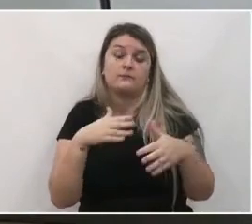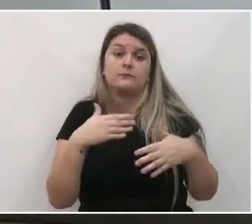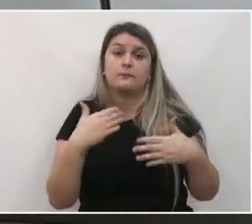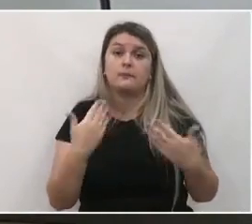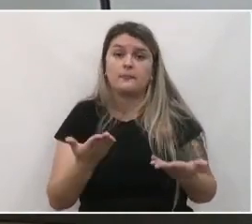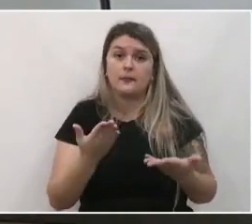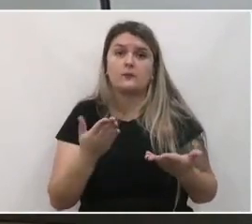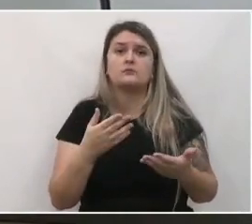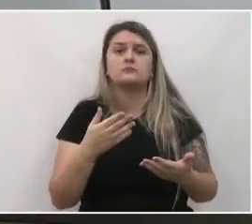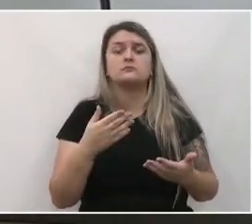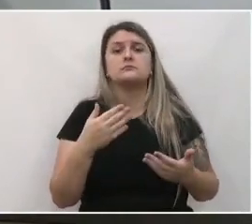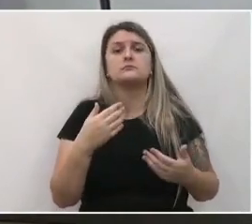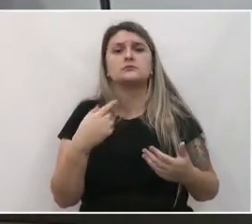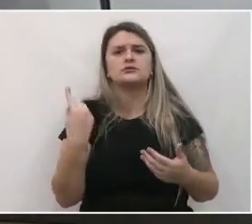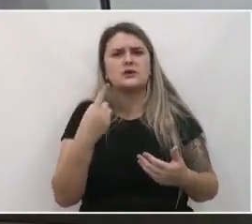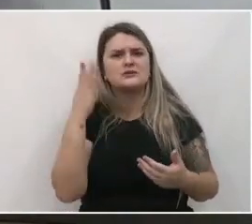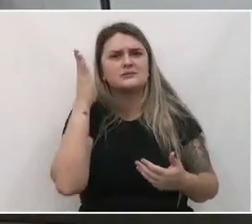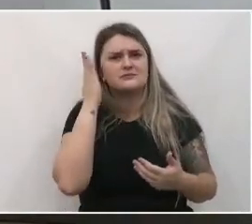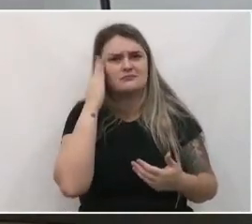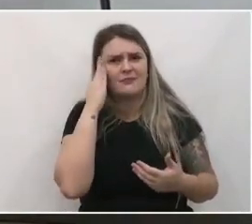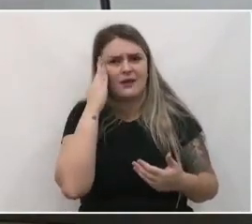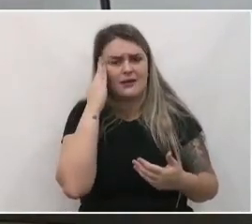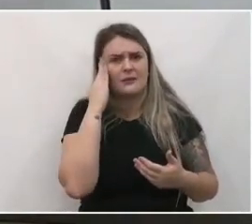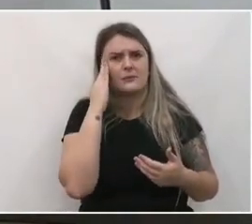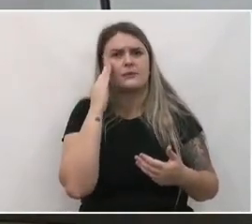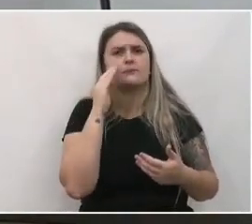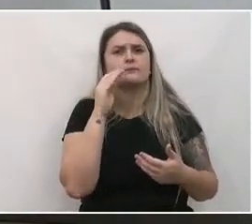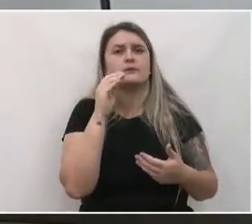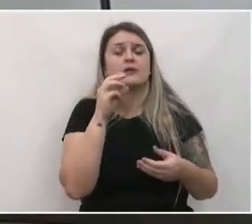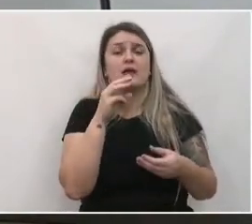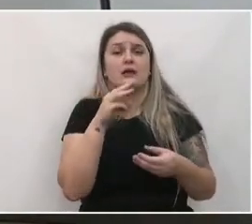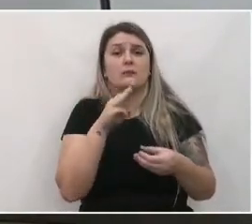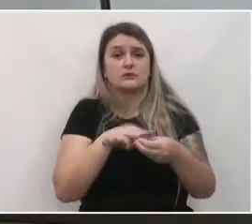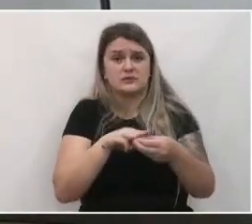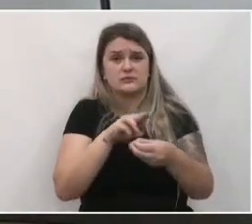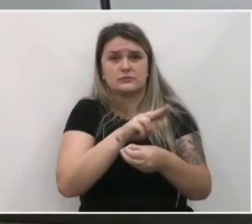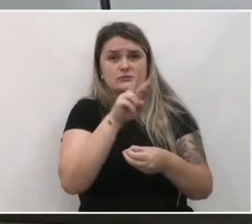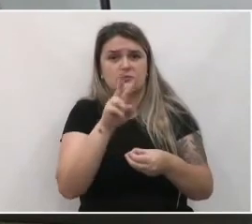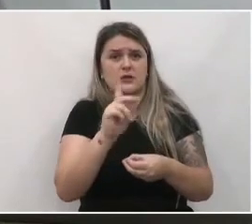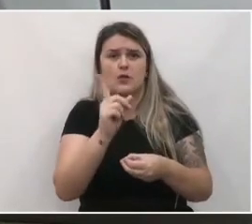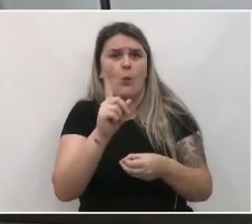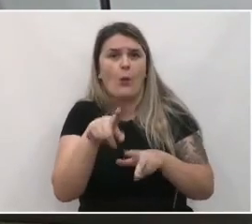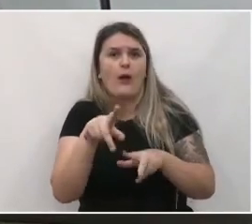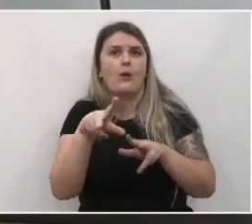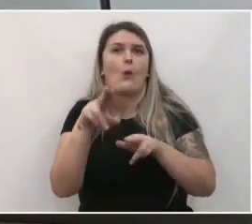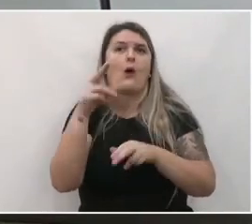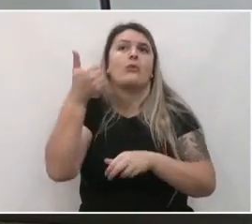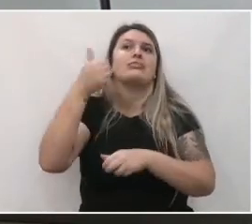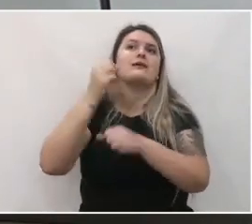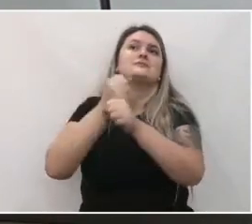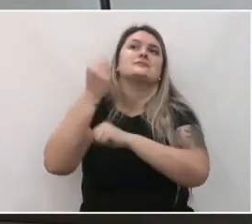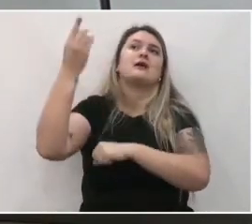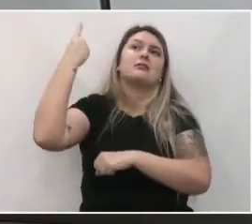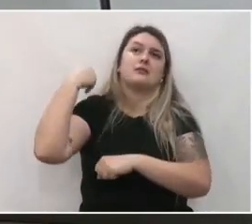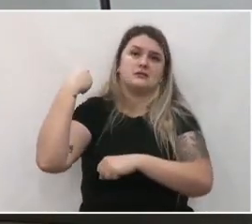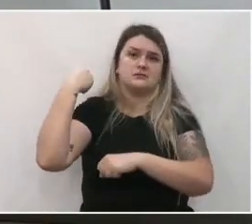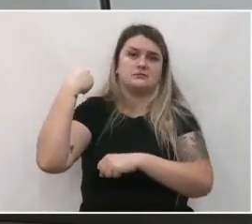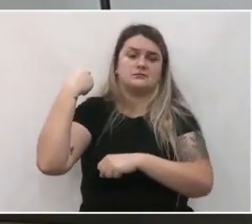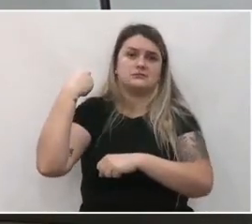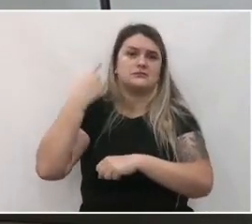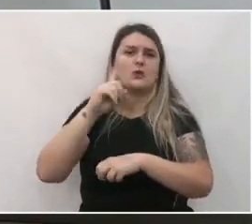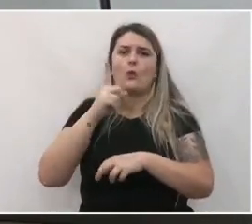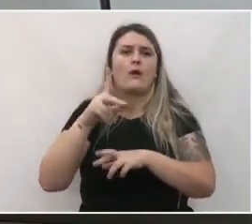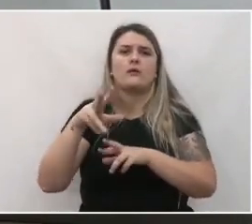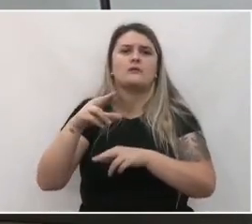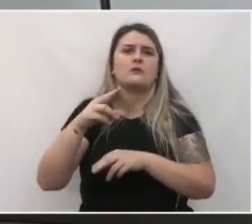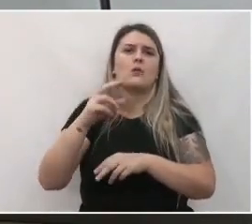nós sabemos que a realidade que o município tem hoje não é a mesma de dez anos atrás. Não é